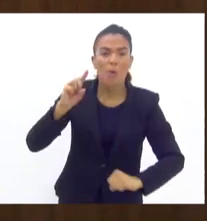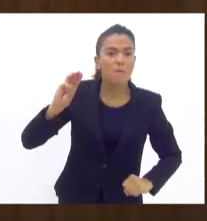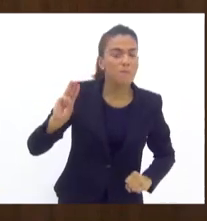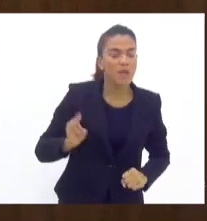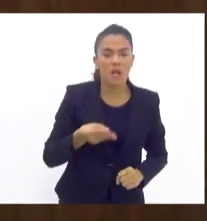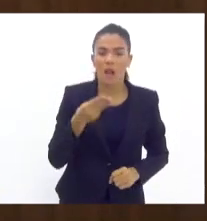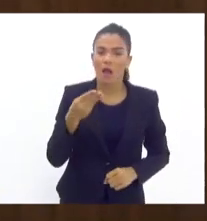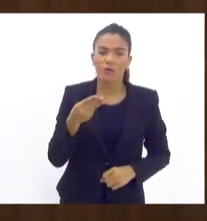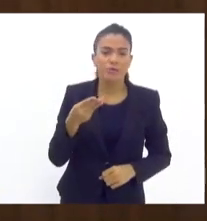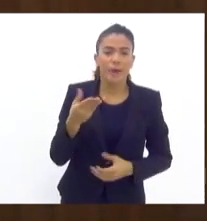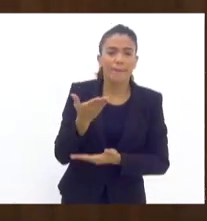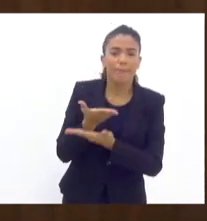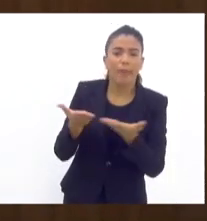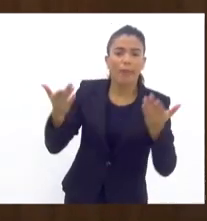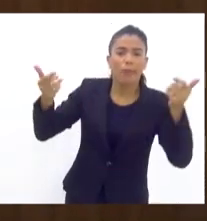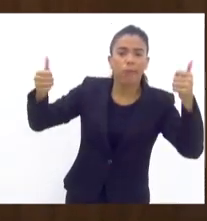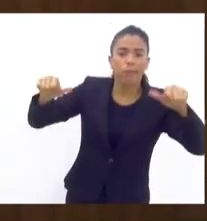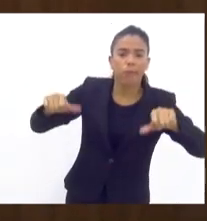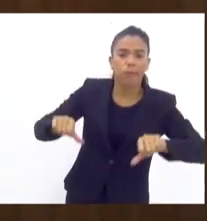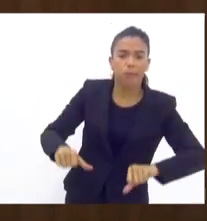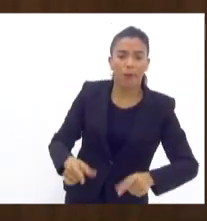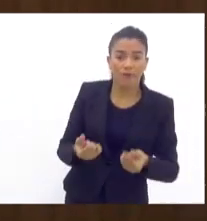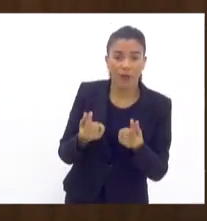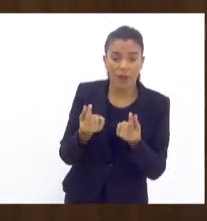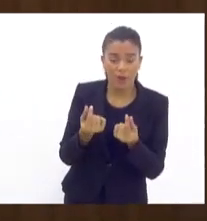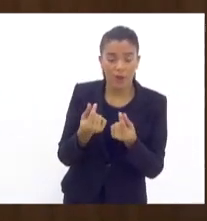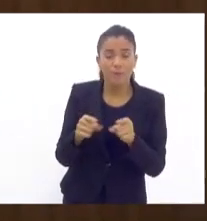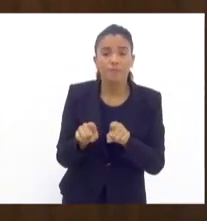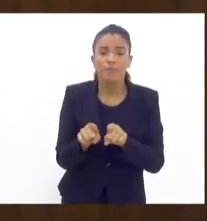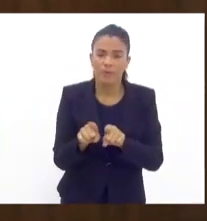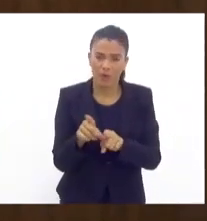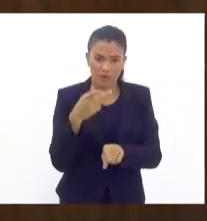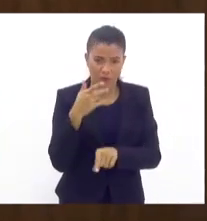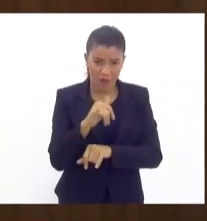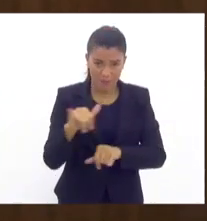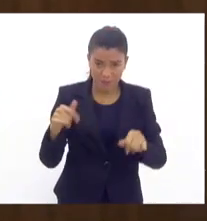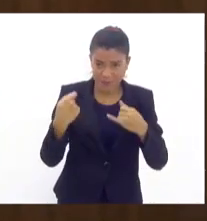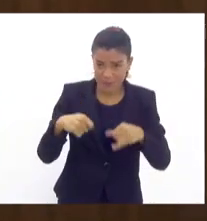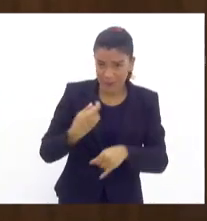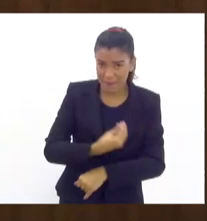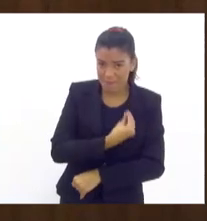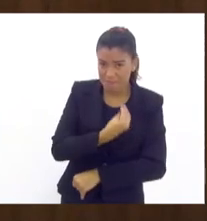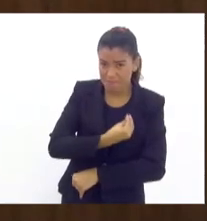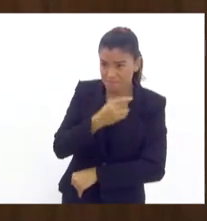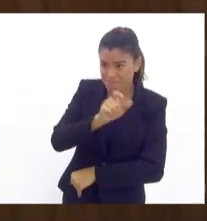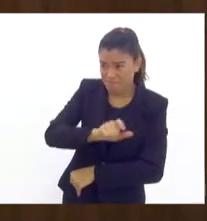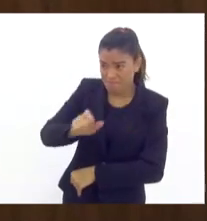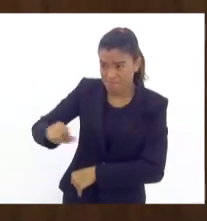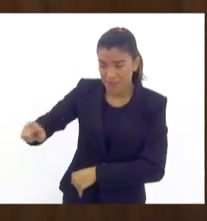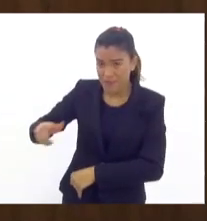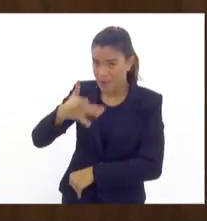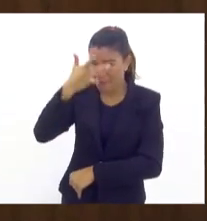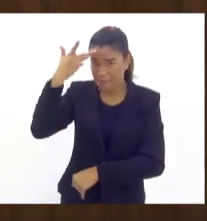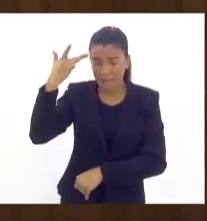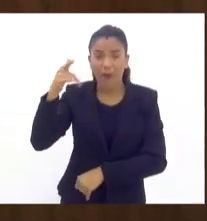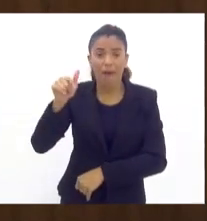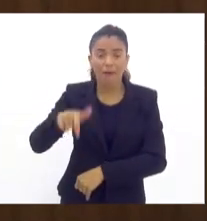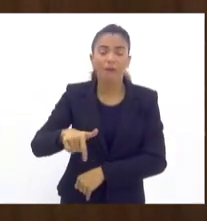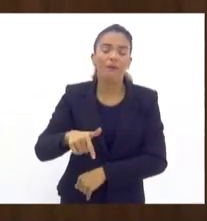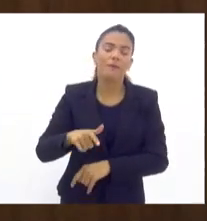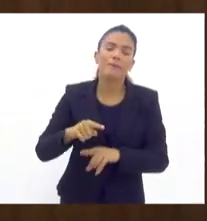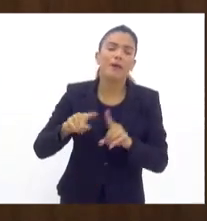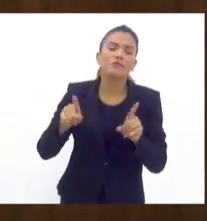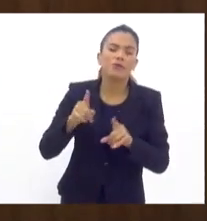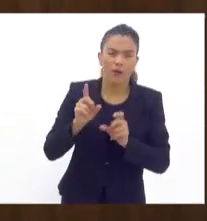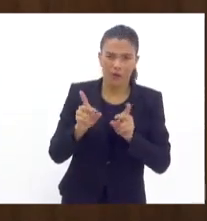Então, isso é um prejuízo para a cidade toda. Quando eu falo que deveria ter mais gente aqui, mas não é só moradores e comerciantes que são afetados, não,